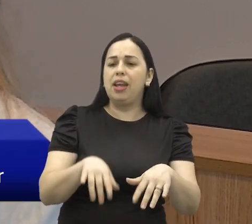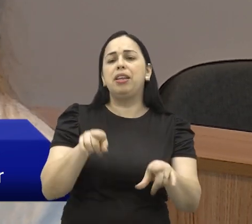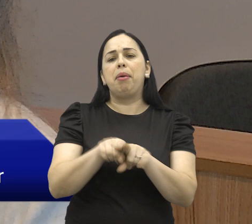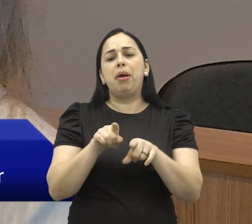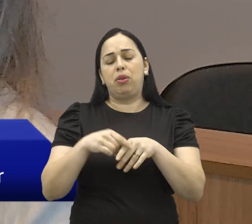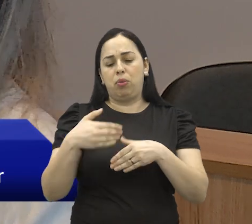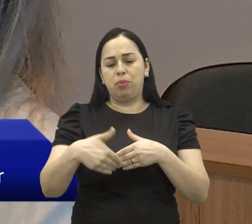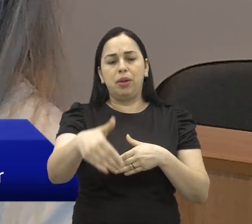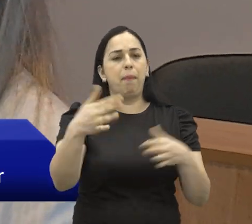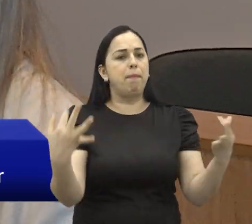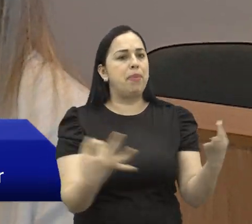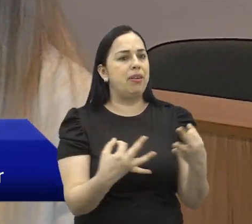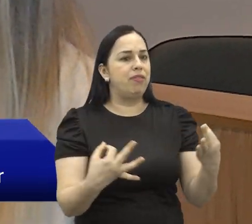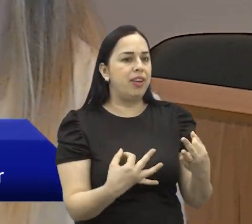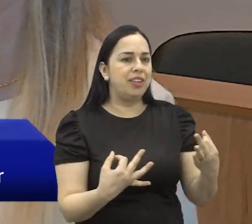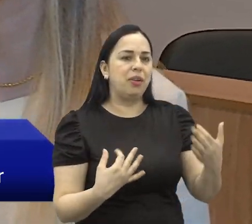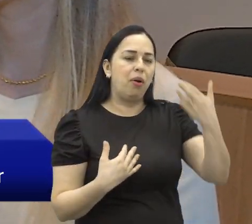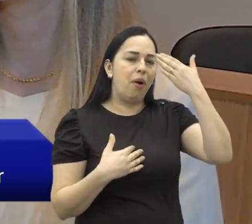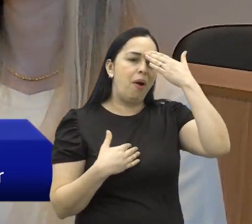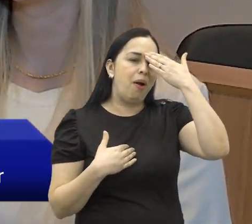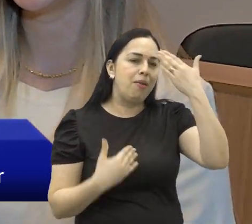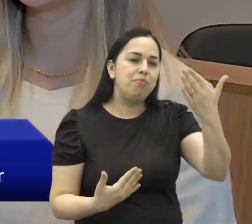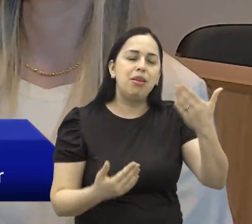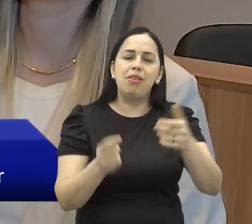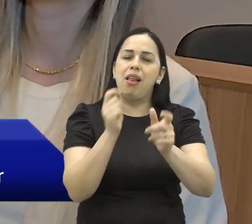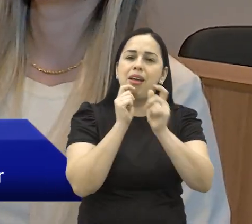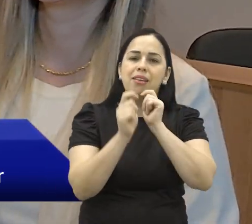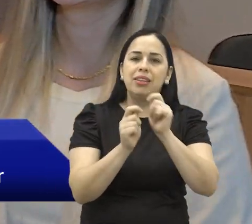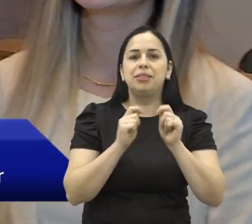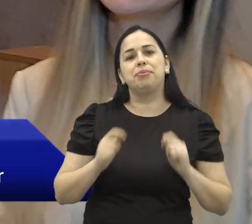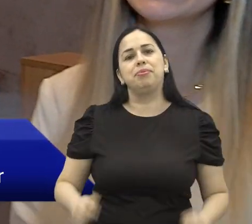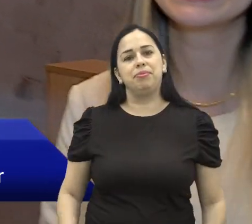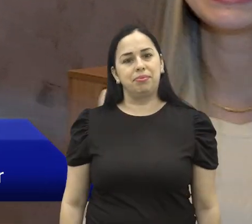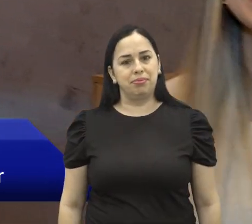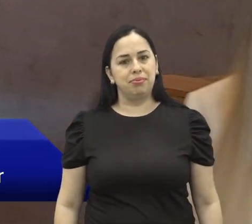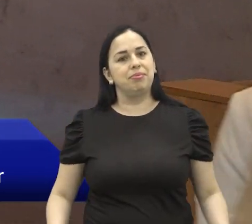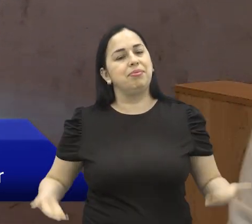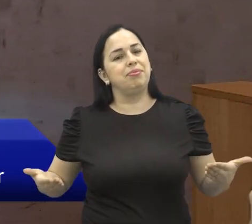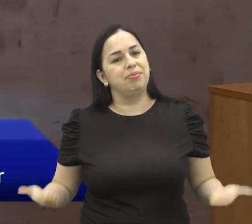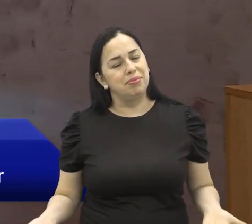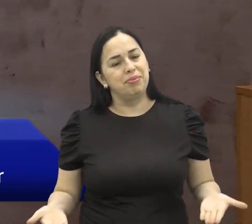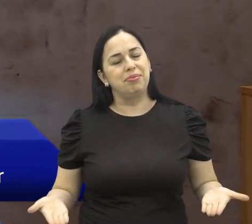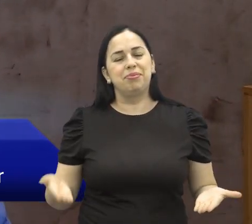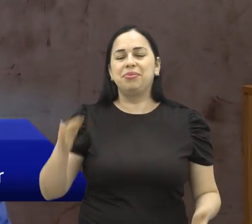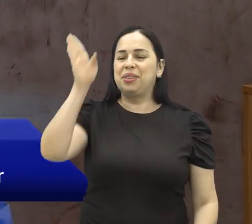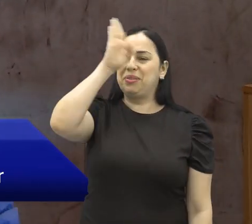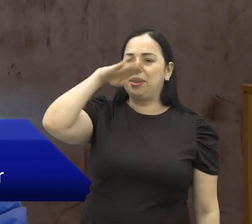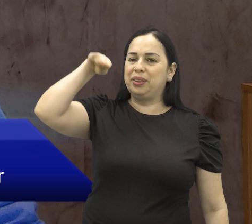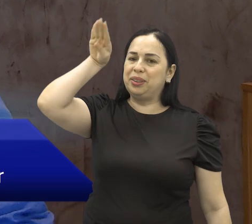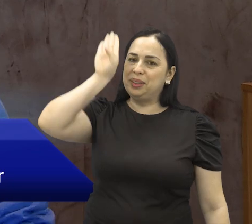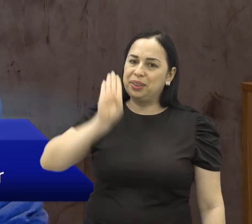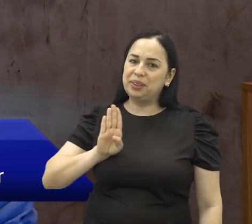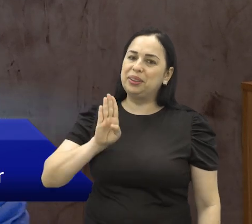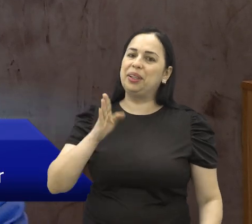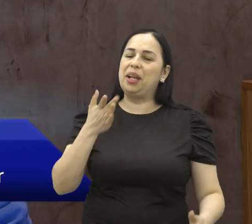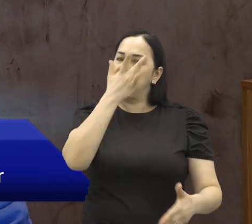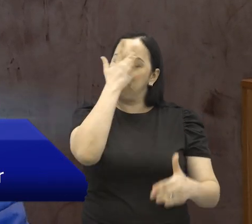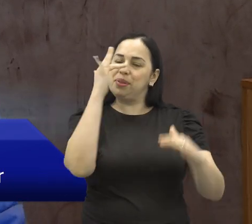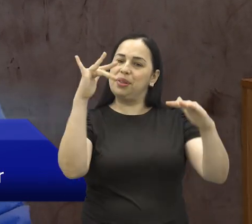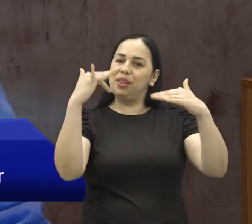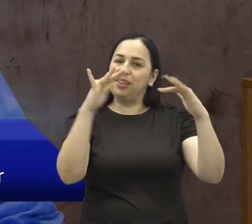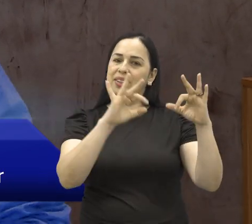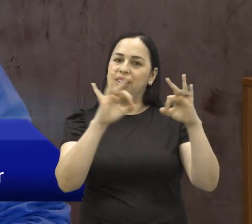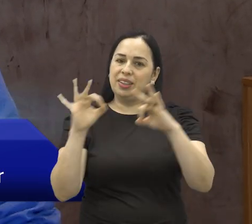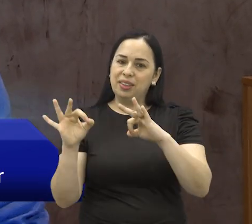ano também. Perfeito. Muito obrigado, Marcela, pela entrevista. Então, é isso, Francine, pessoal de